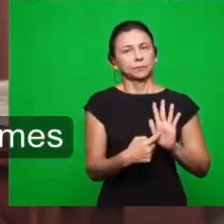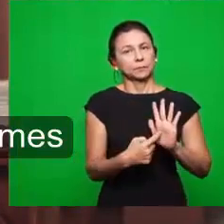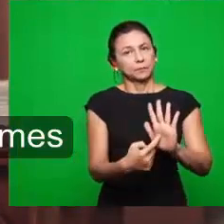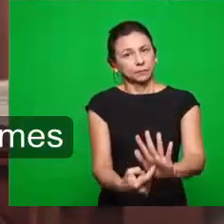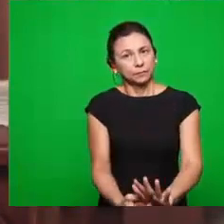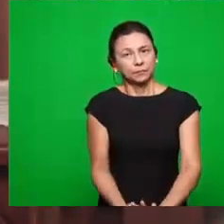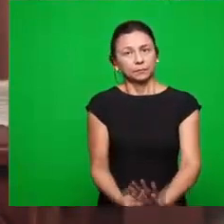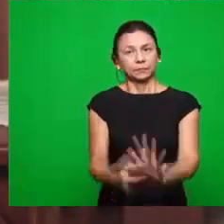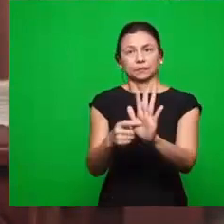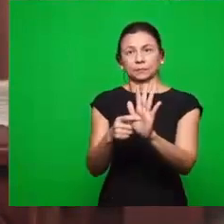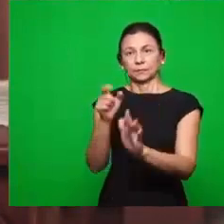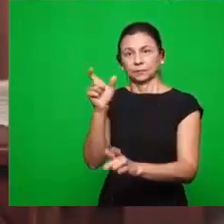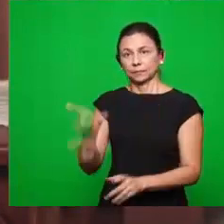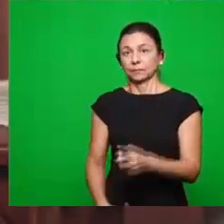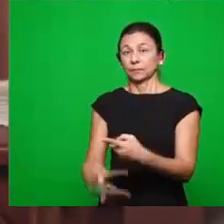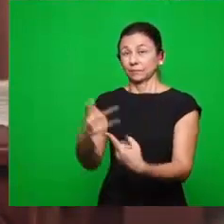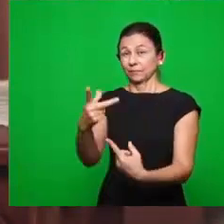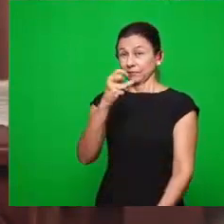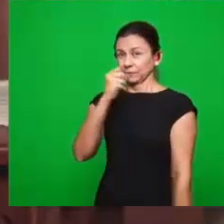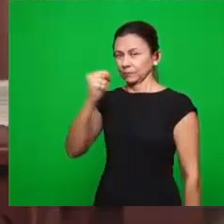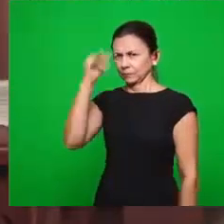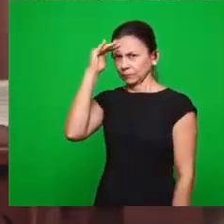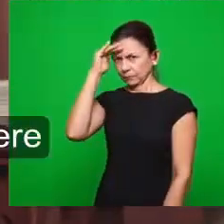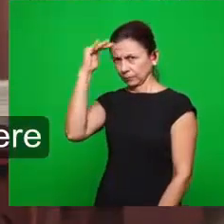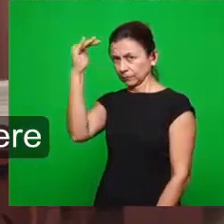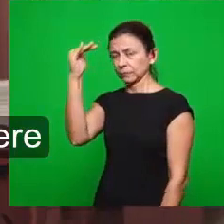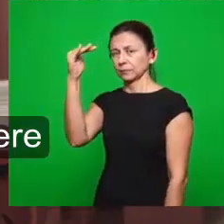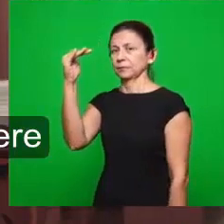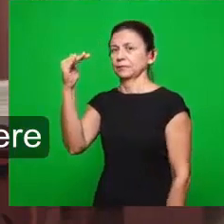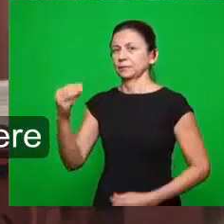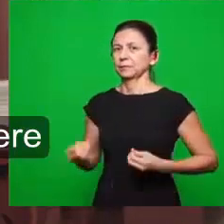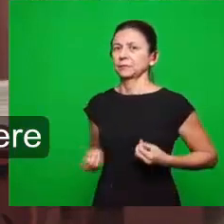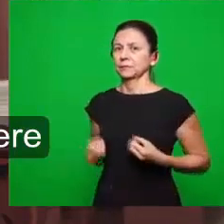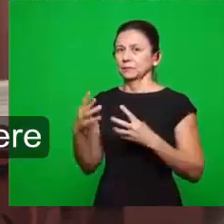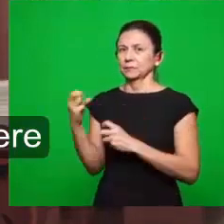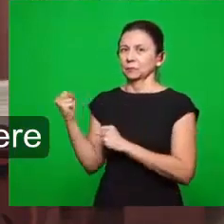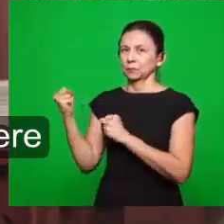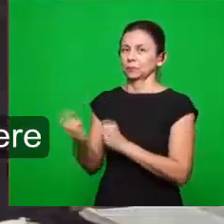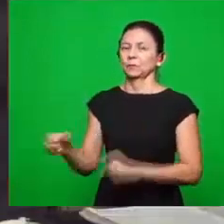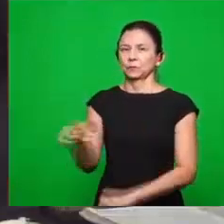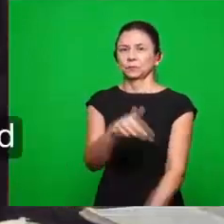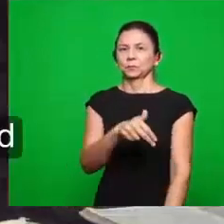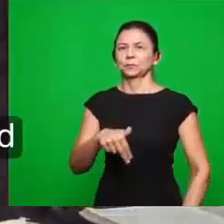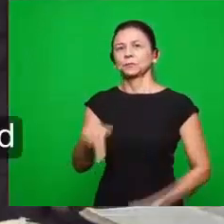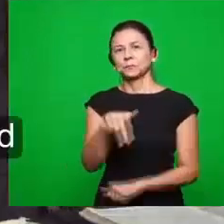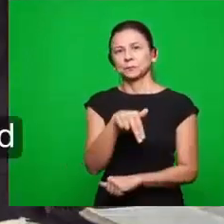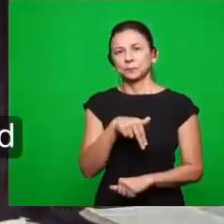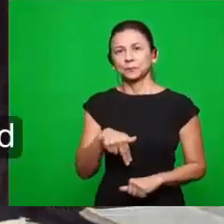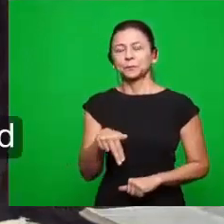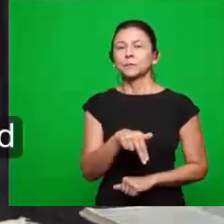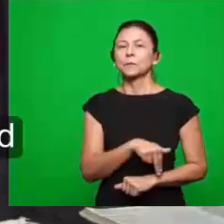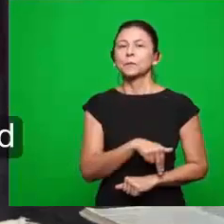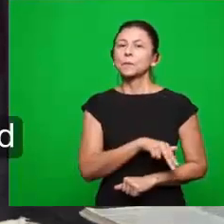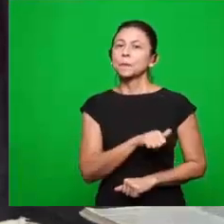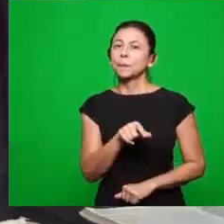E ao que vencer, e guardar até o fim as minhas obras, eu lhe darei o poder sobre as nações. Então, aqui, fala aquele